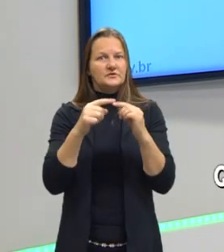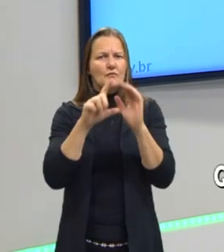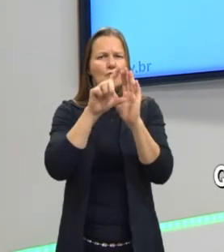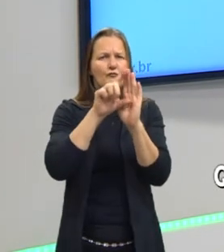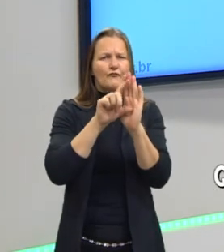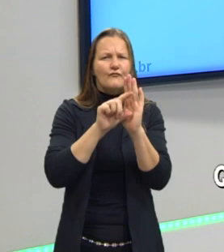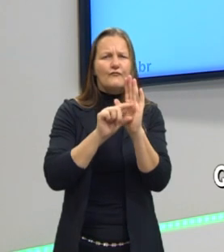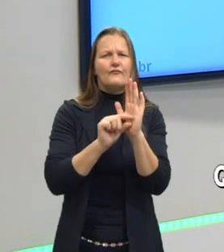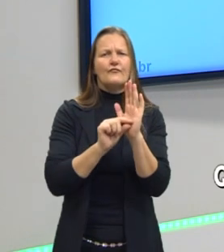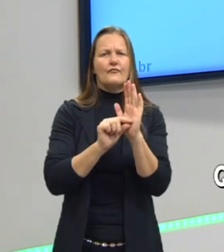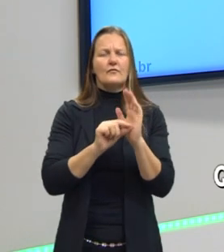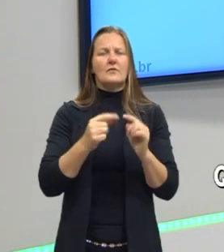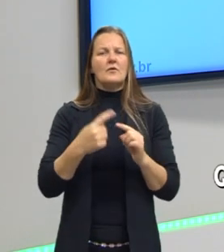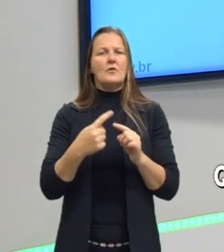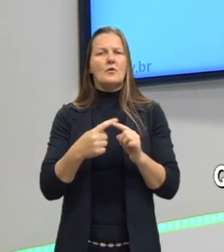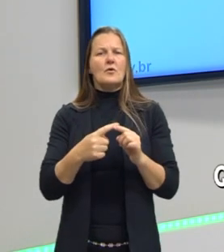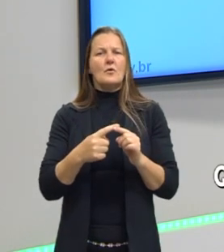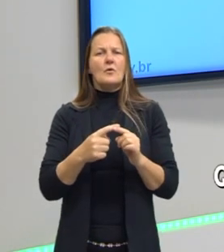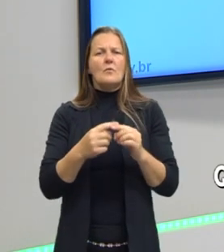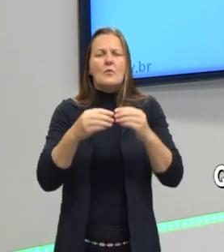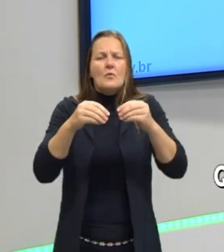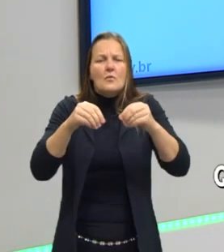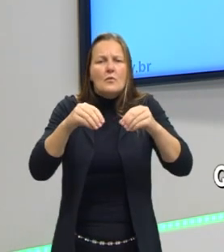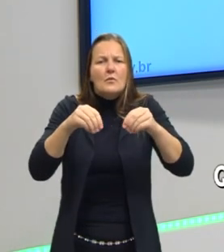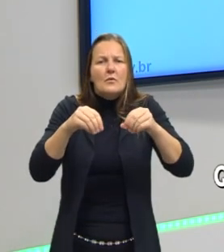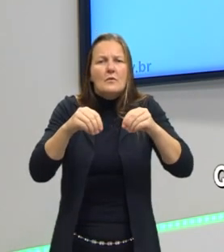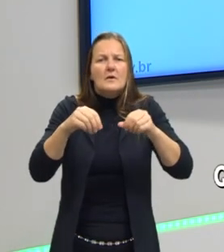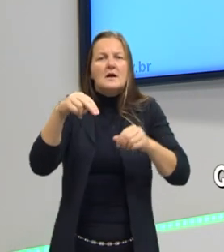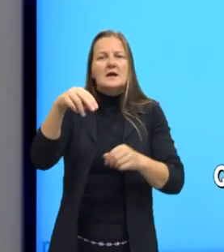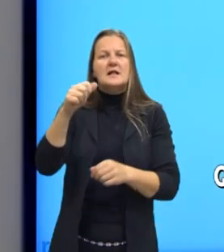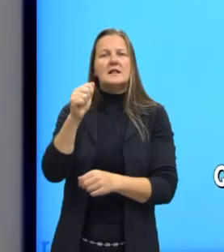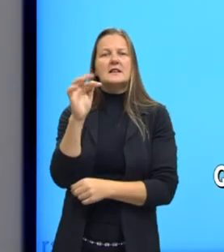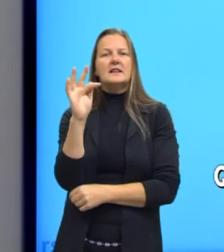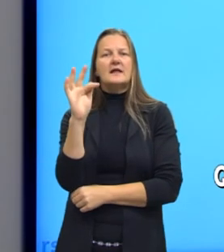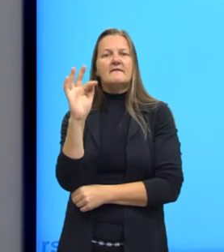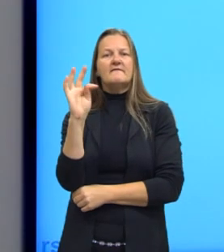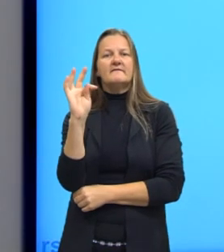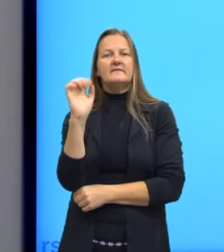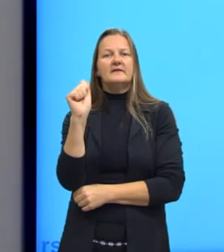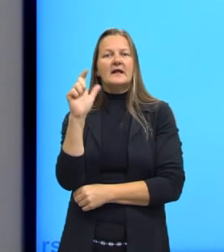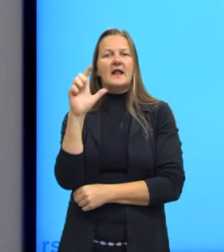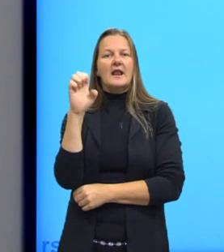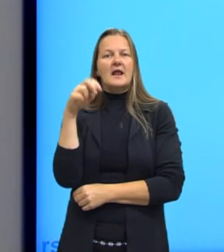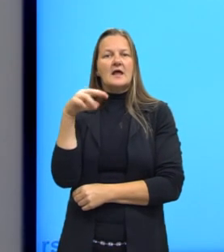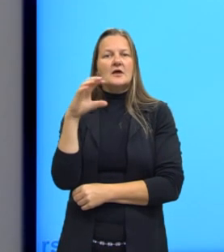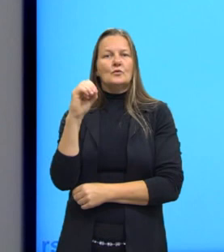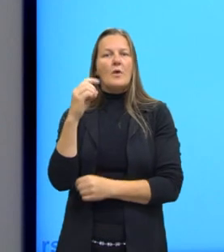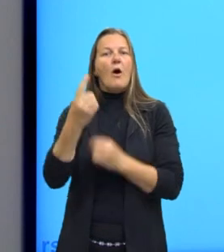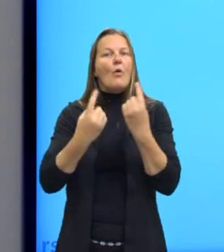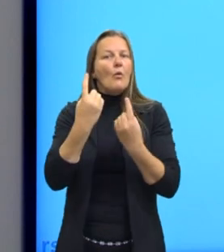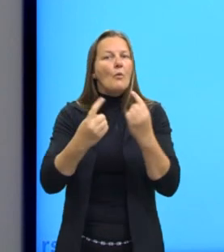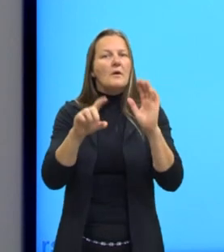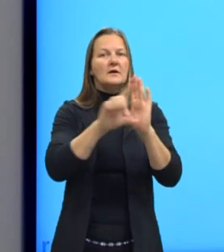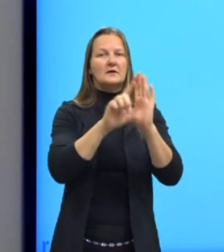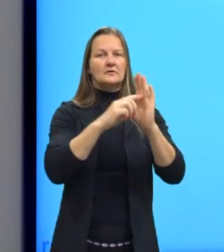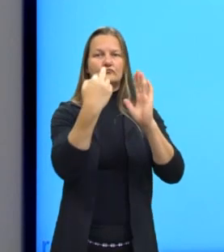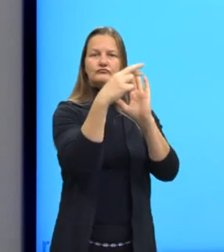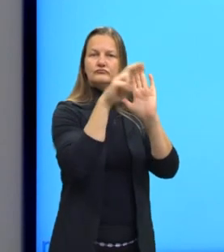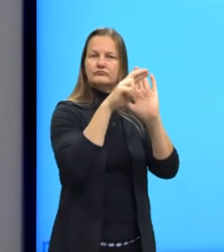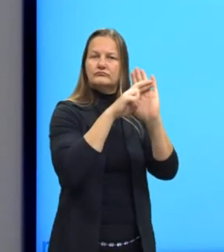Para a decorrência de resíduos de naftaleno, algumas legislações limitam